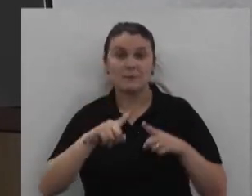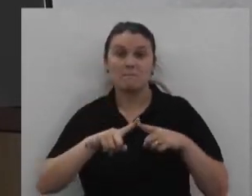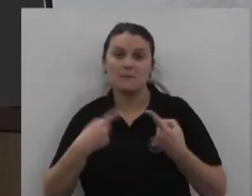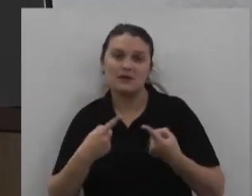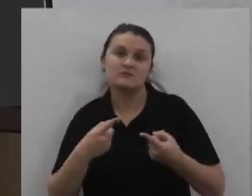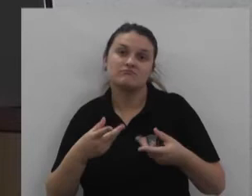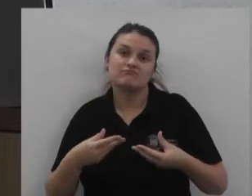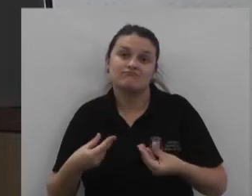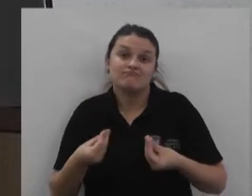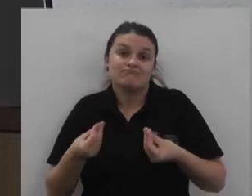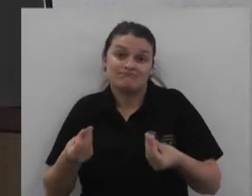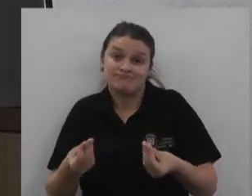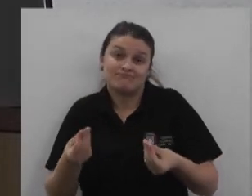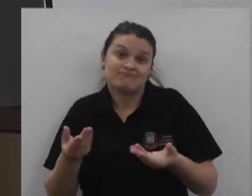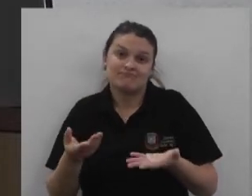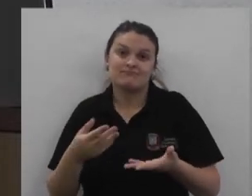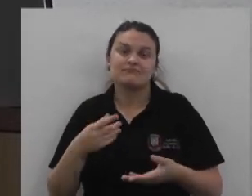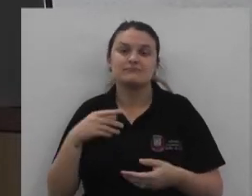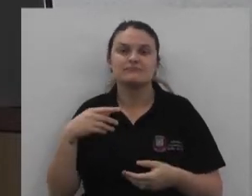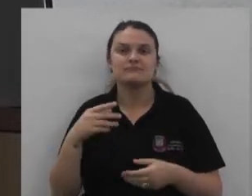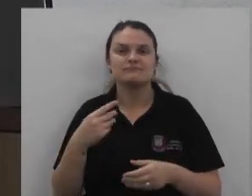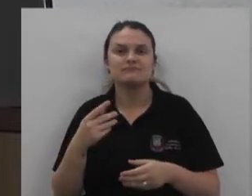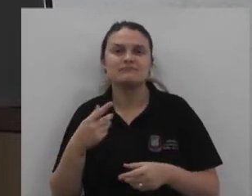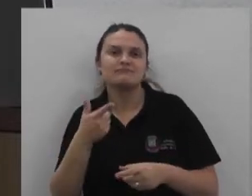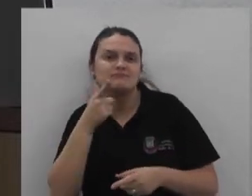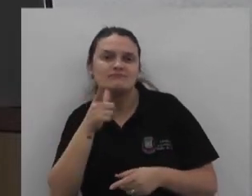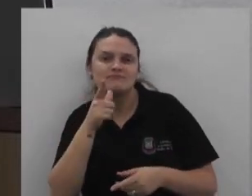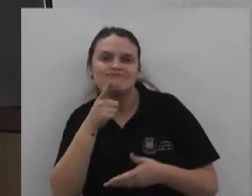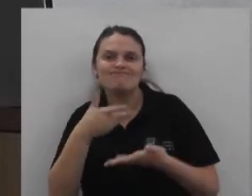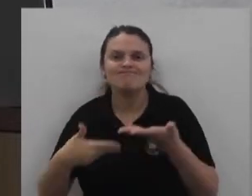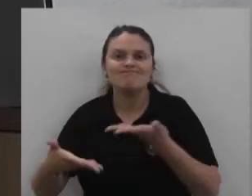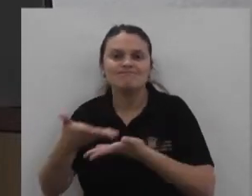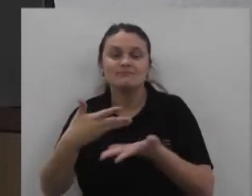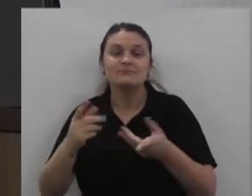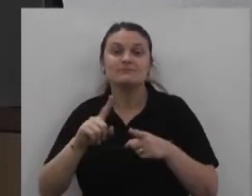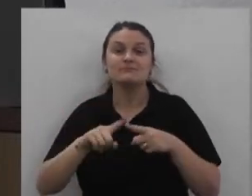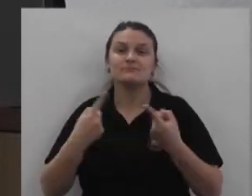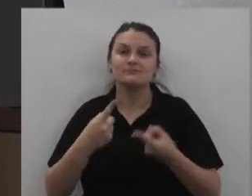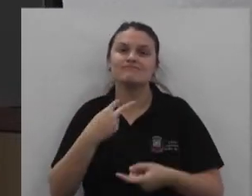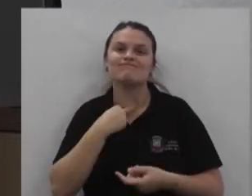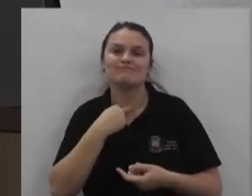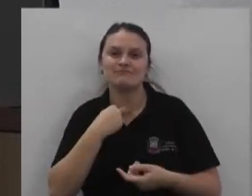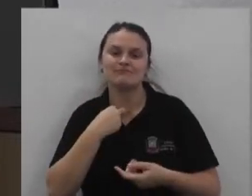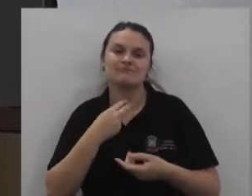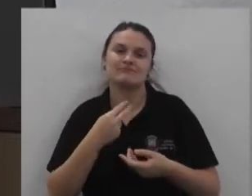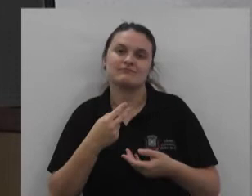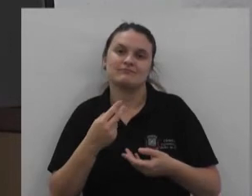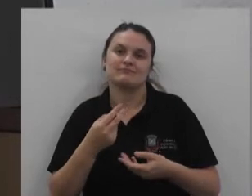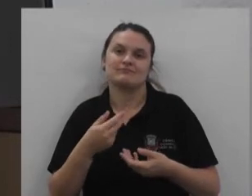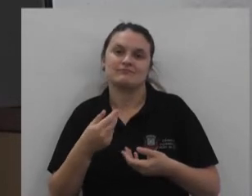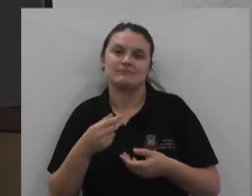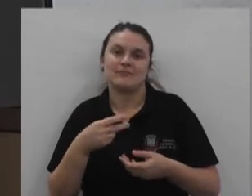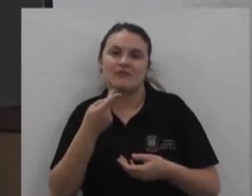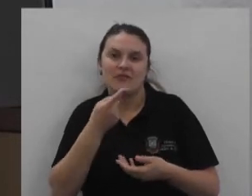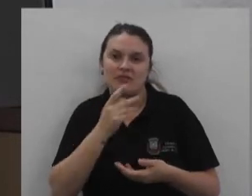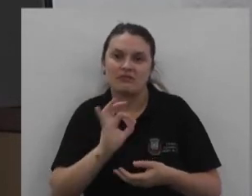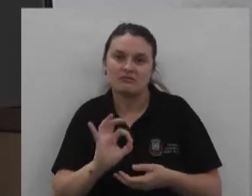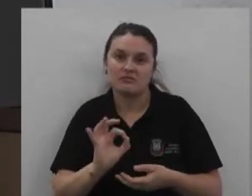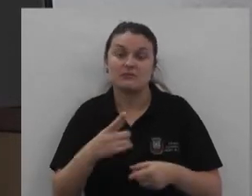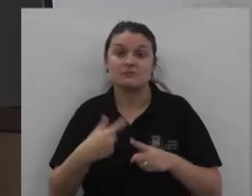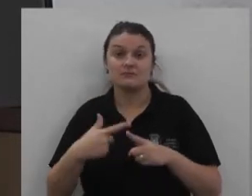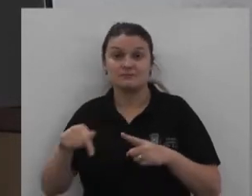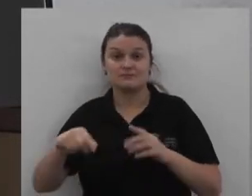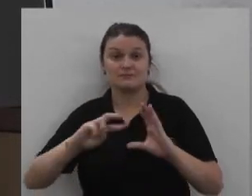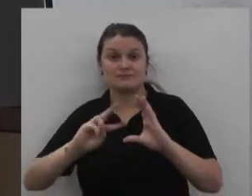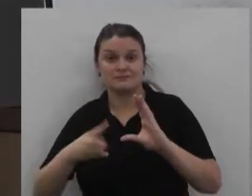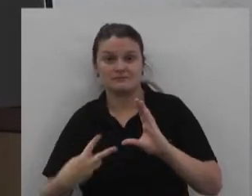gente se dispôs A estar aqui E dar cara para bater Mas a gente não poderia Deixar de passar em branco Essa Câmara de